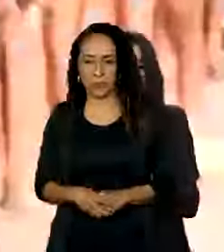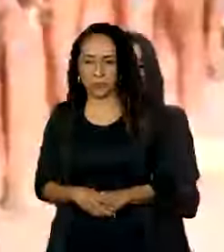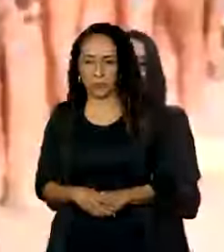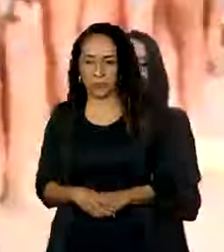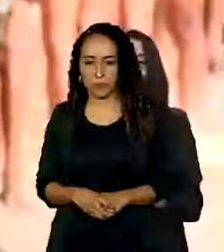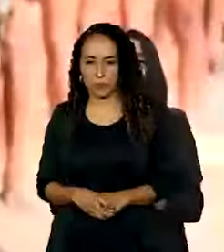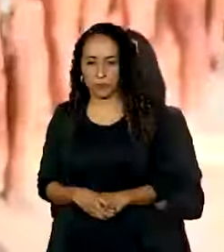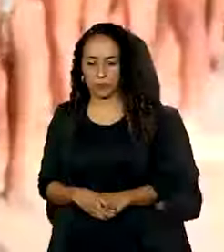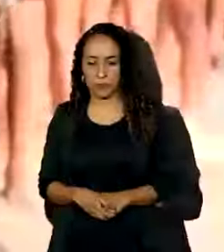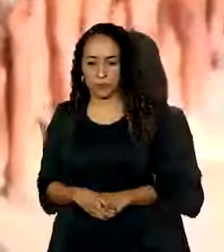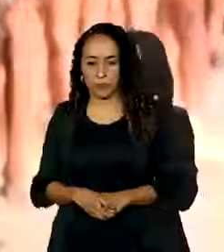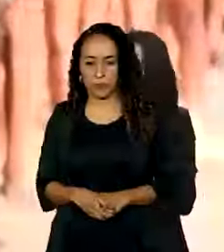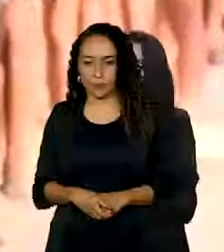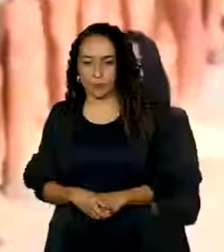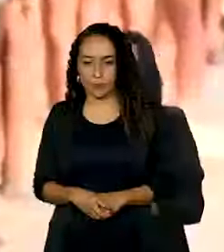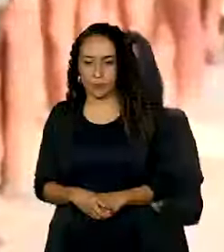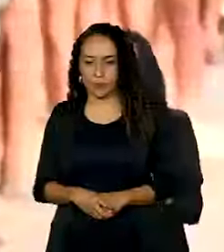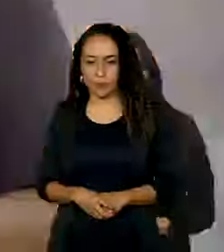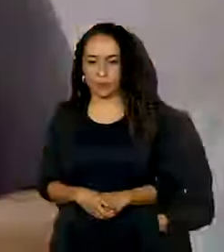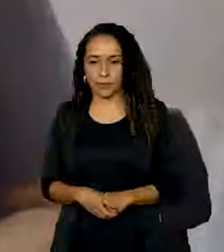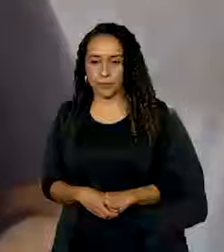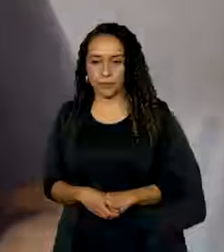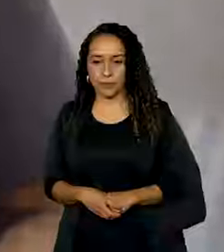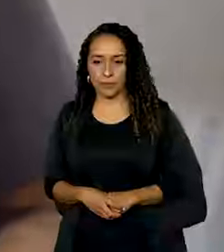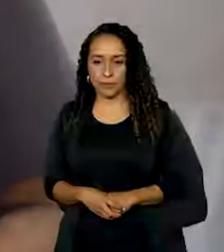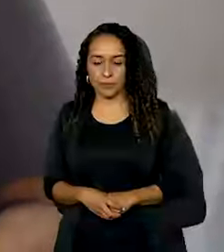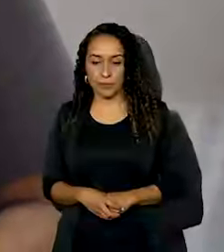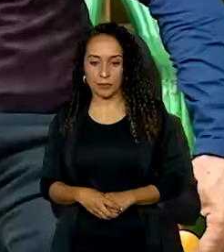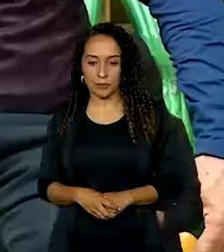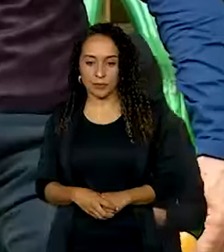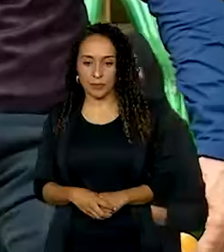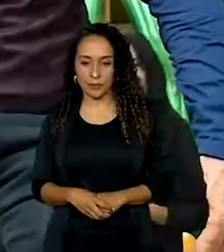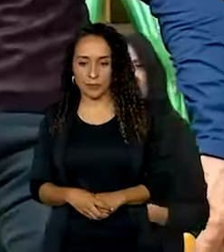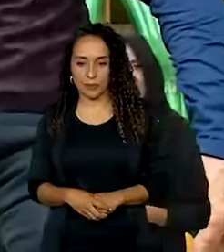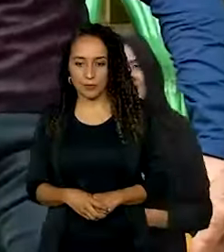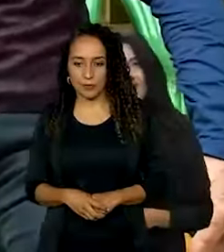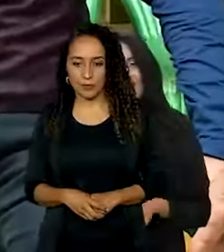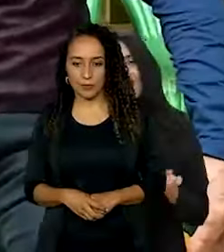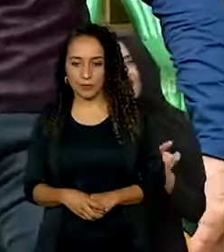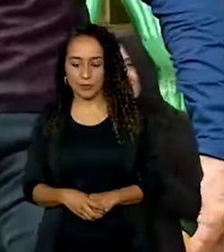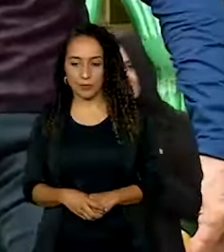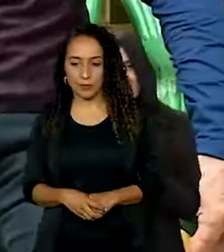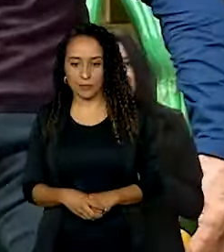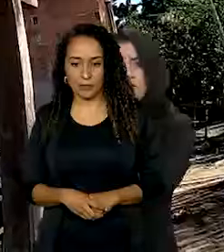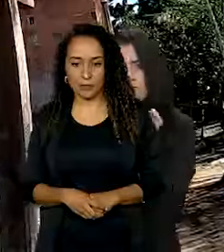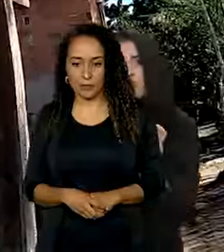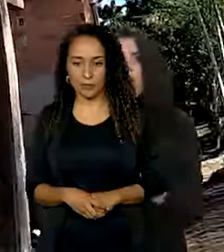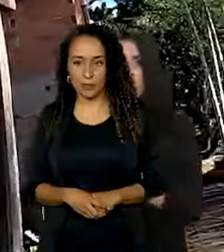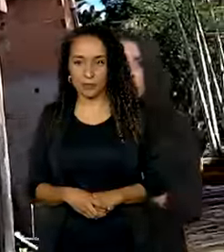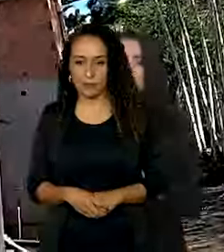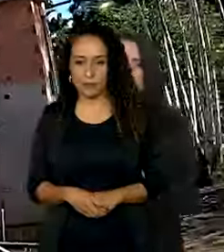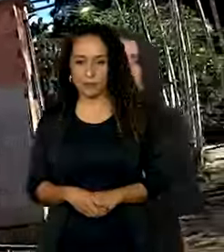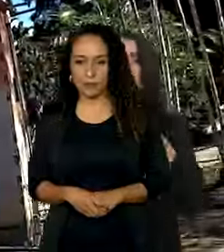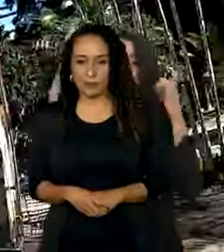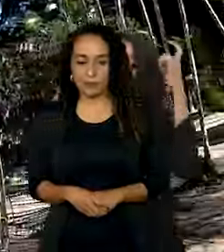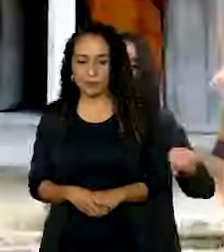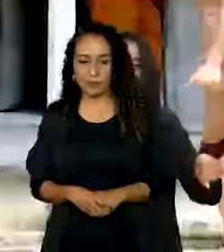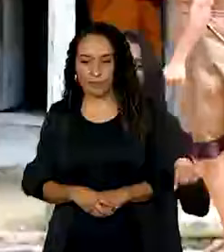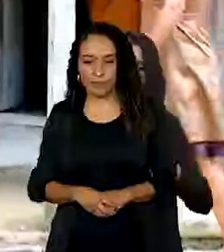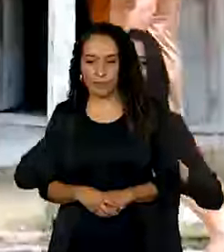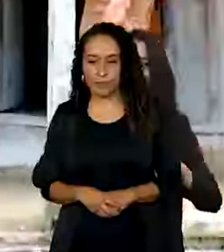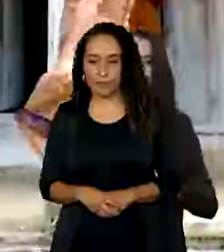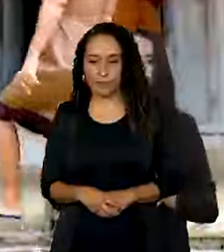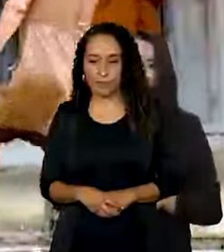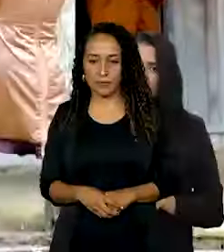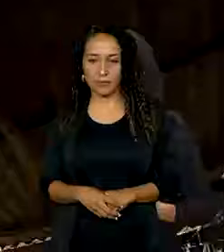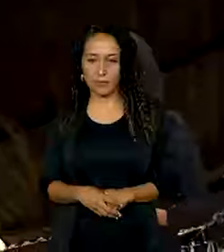minutos de duração e apresenta relatos de agentes do Estado, indígenas e não indígenas, além de imagens da saída